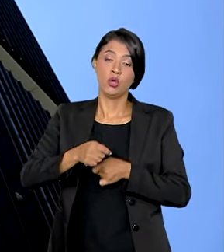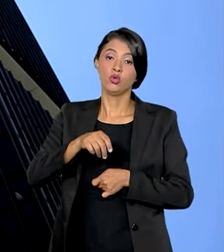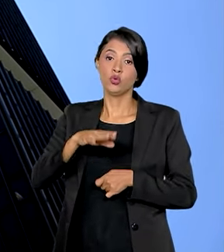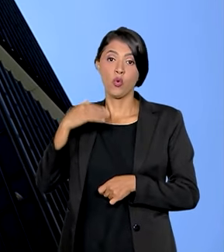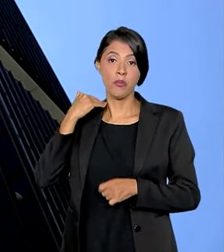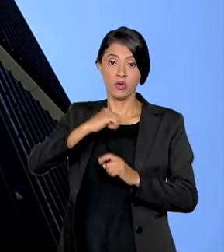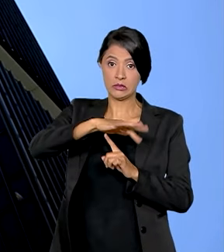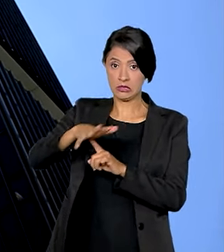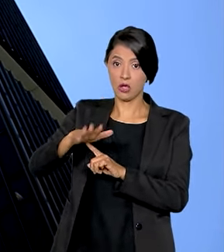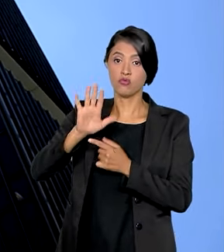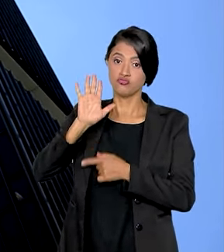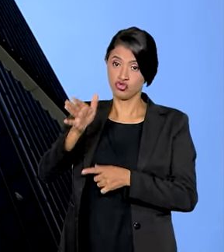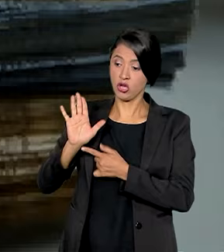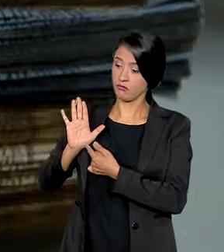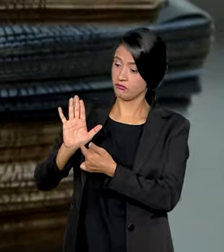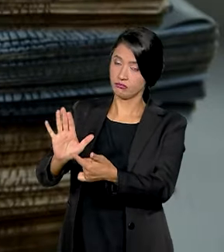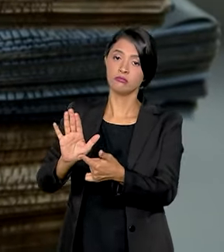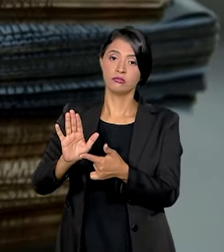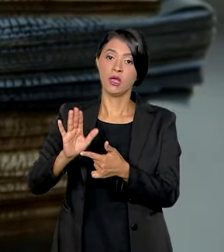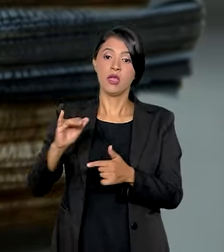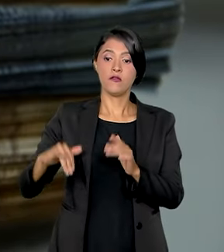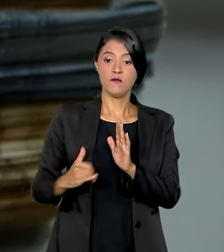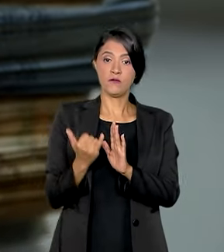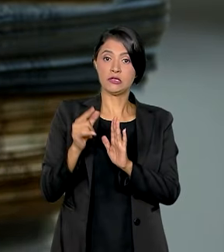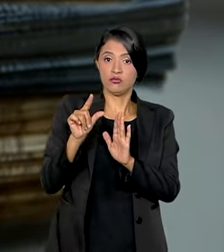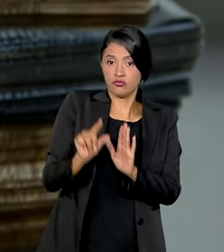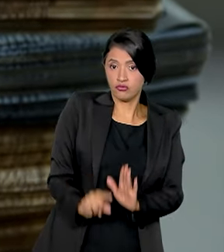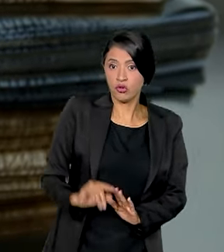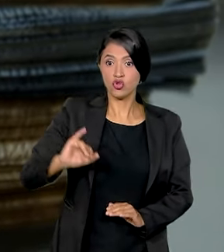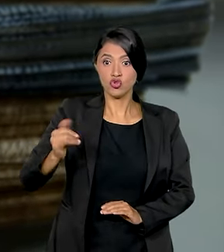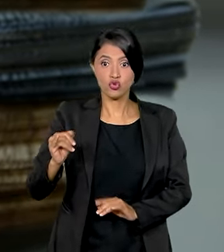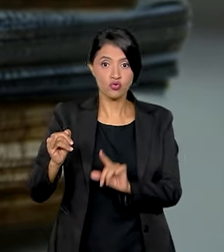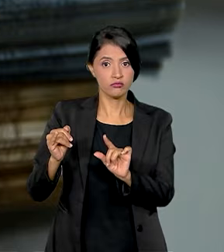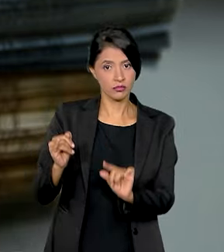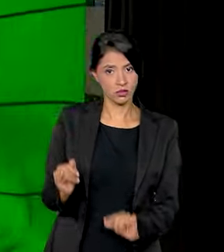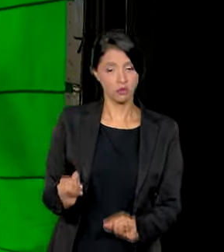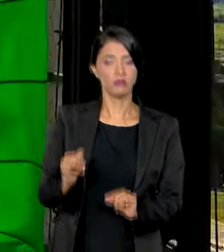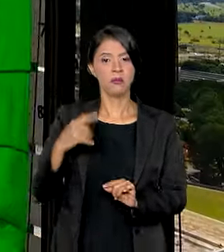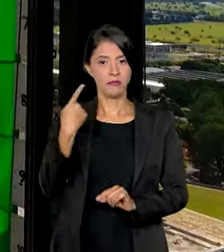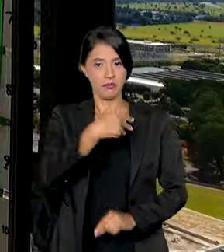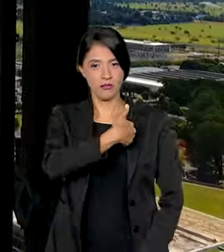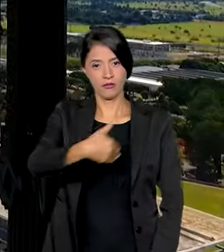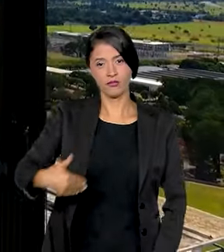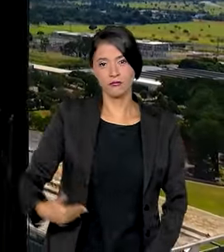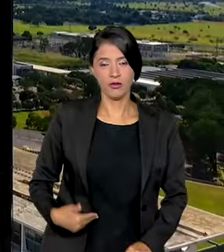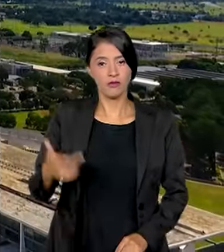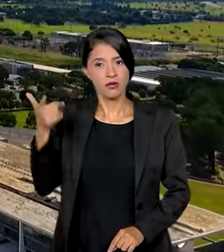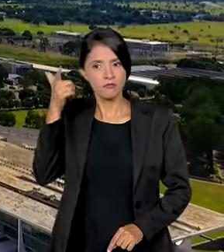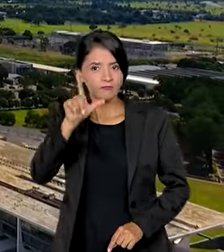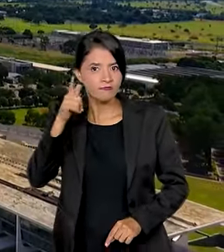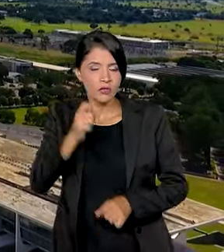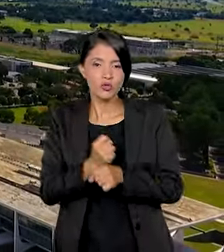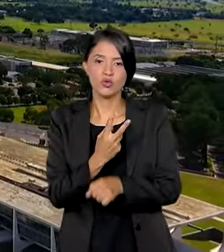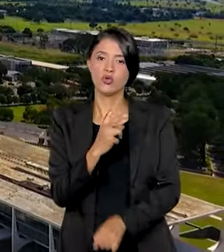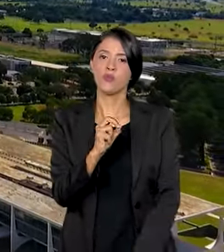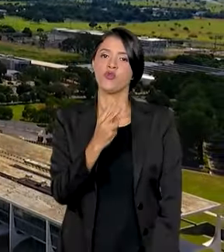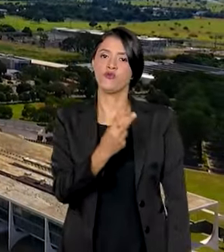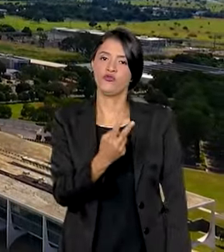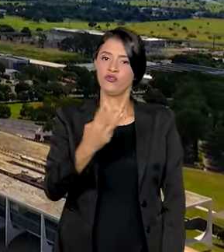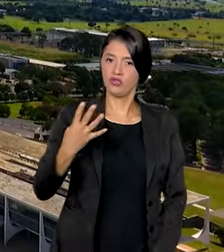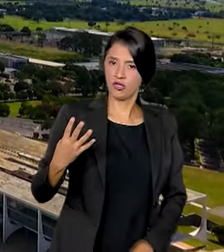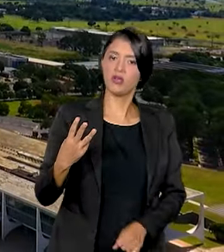Central, já fez a previsão. Queda na inflação e juros menores. Para o governo, as conquistas de